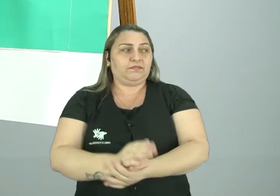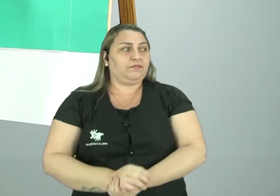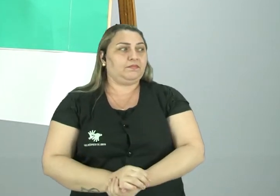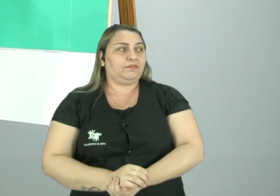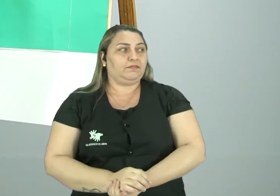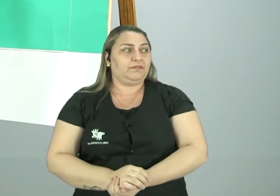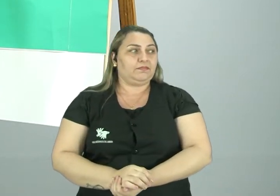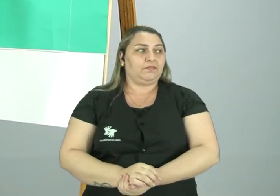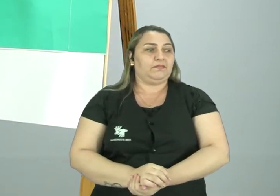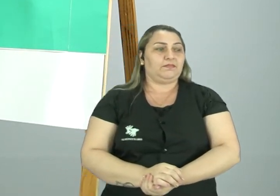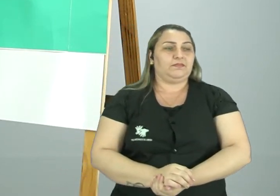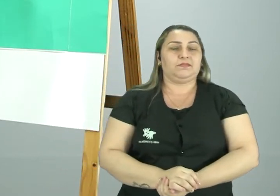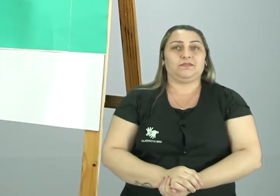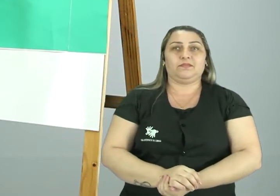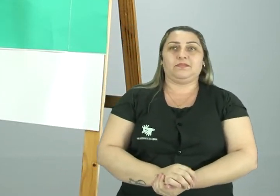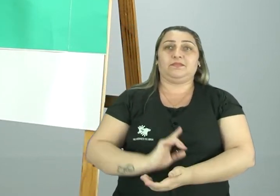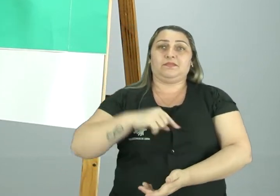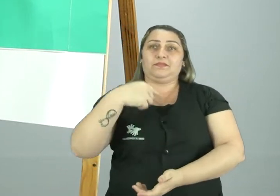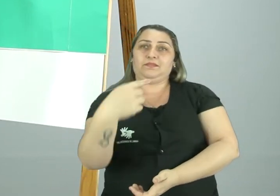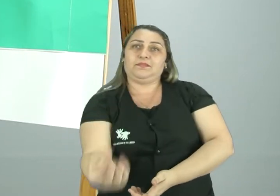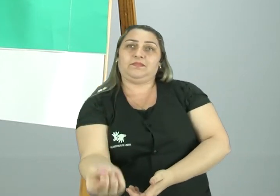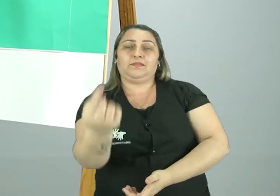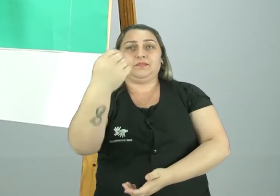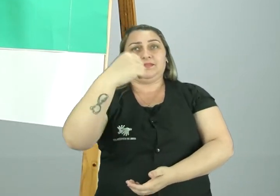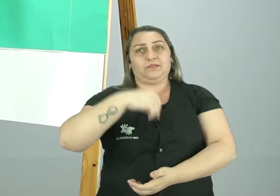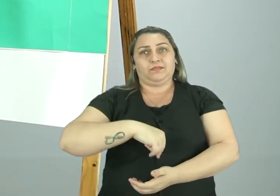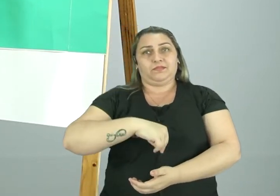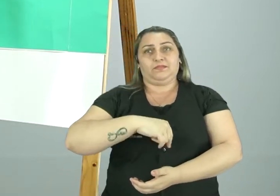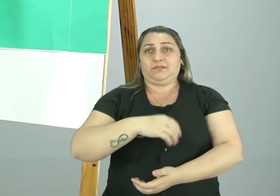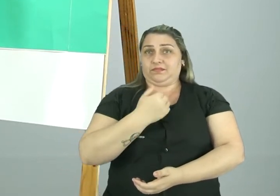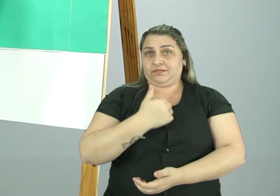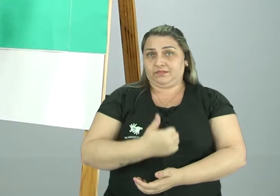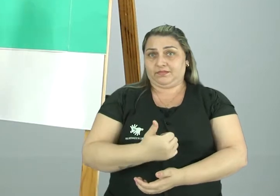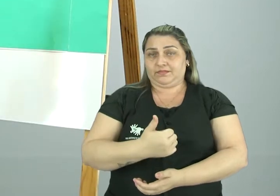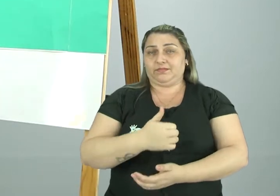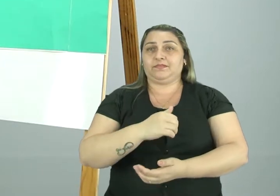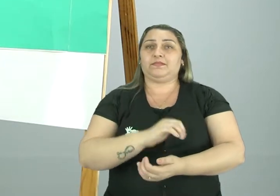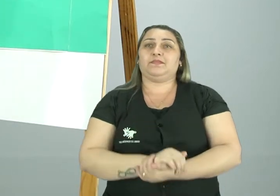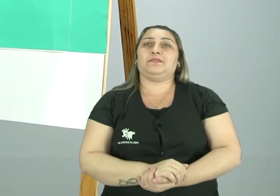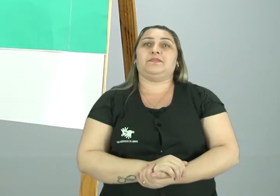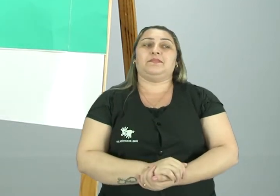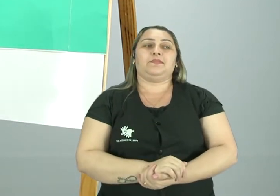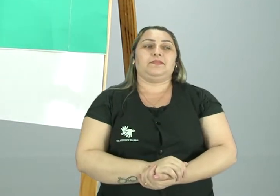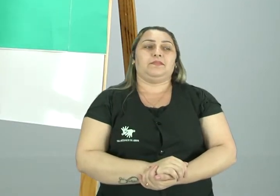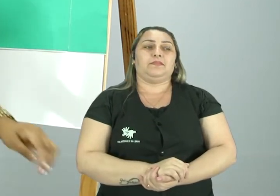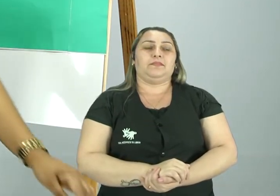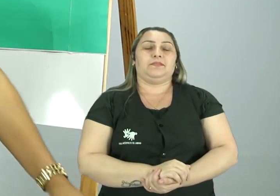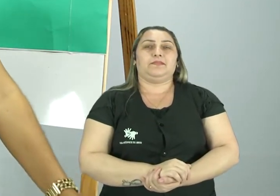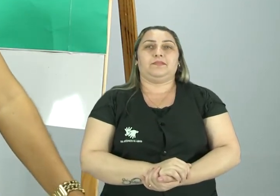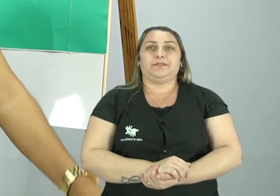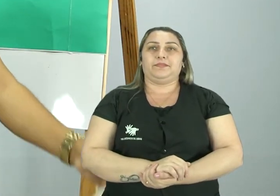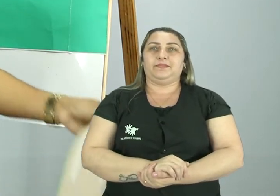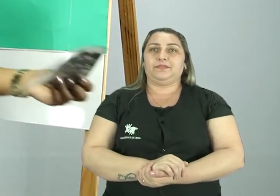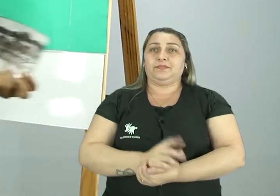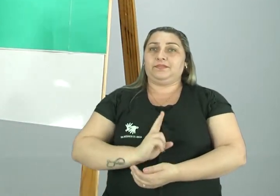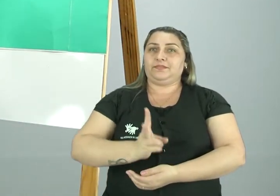lado para o outro, para irem e voltar. Tudo bem? Vamos continuar.